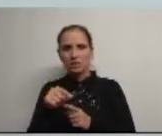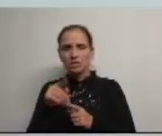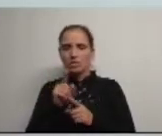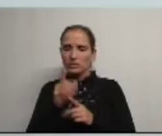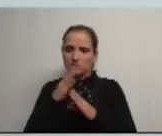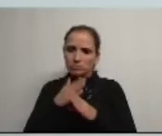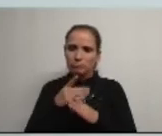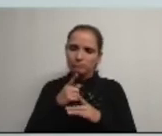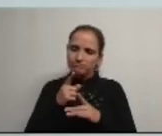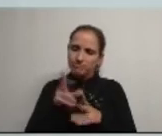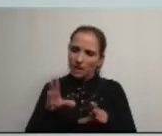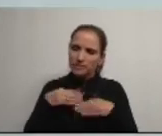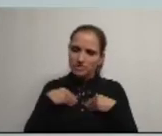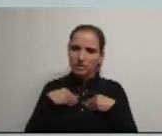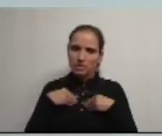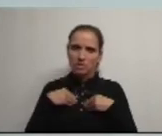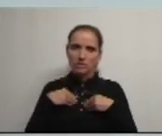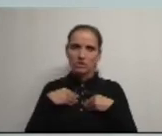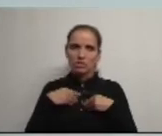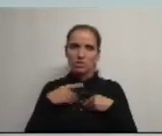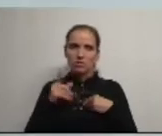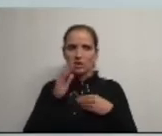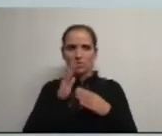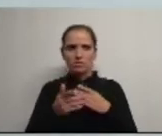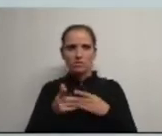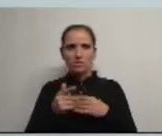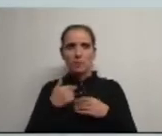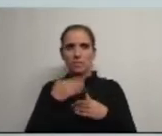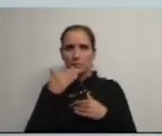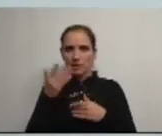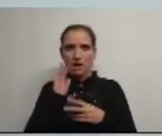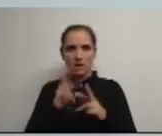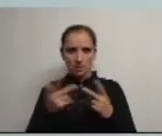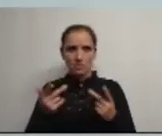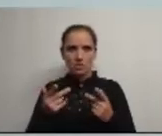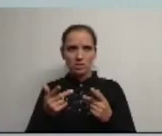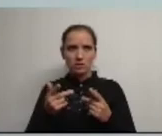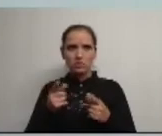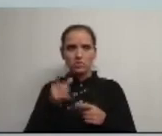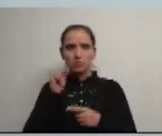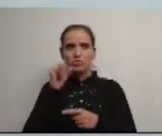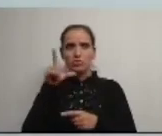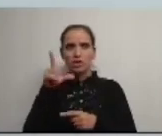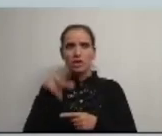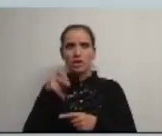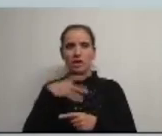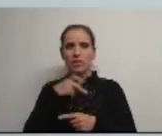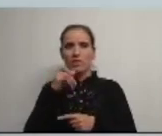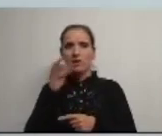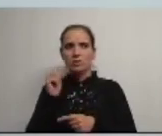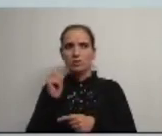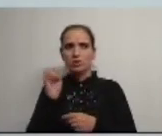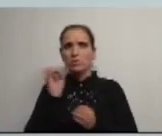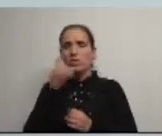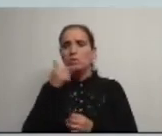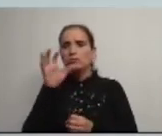embarcar e que não vai conduzir a nada portanto apelo à câmara porque o doutor Gilandeiro quer ir buscar não vai buscar